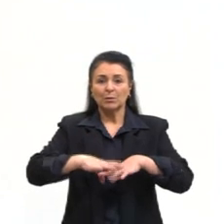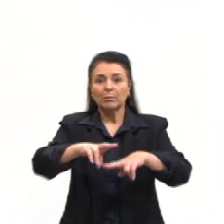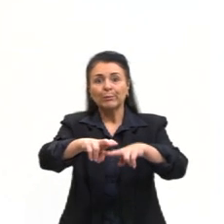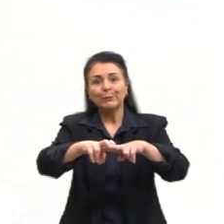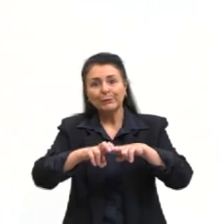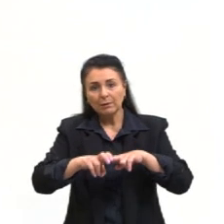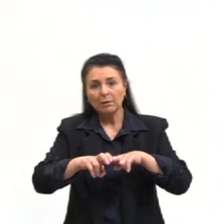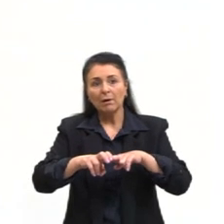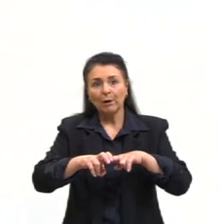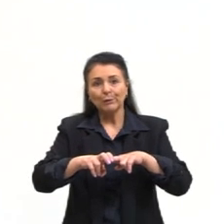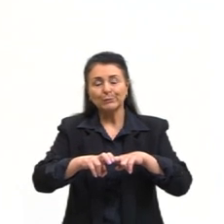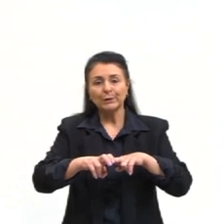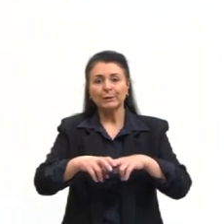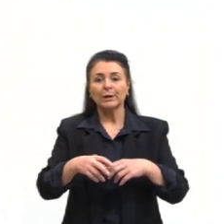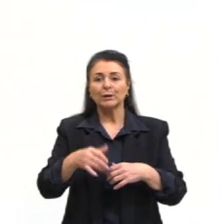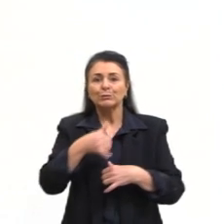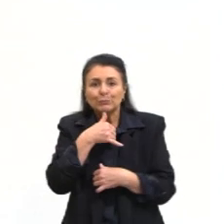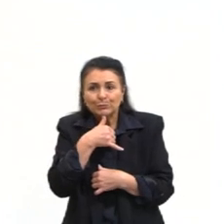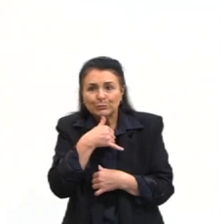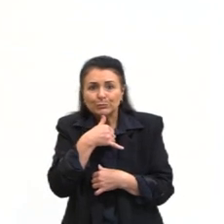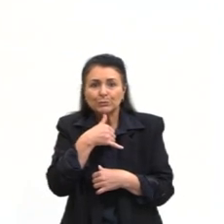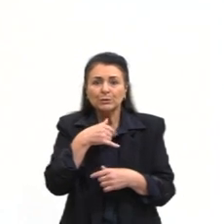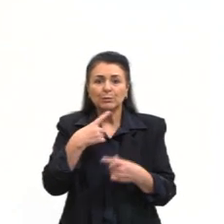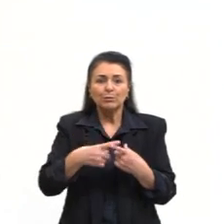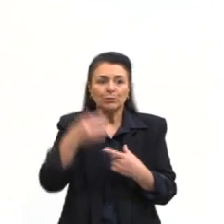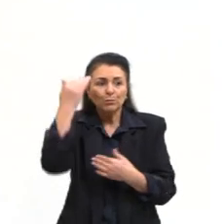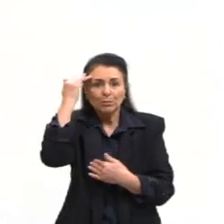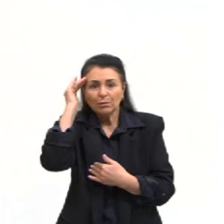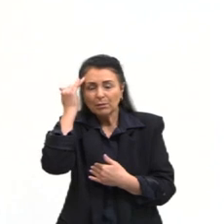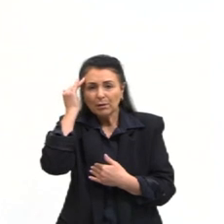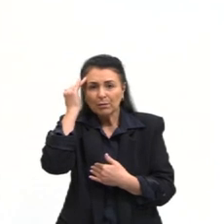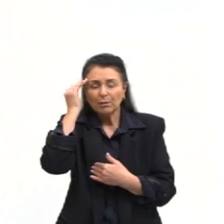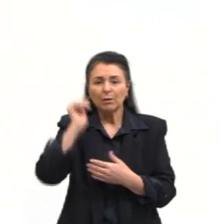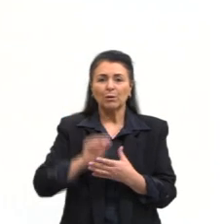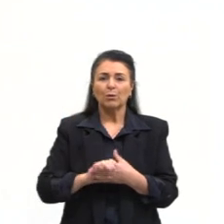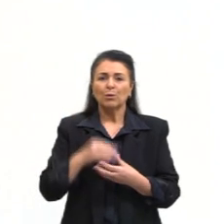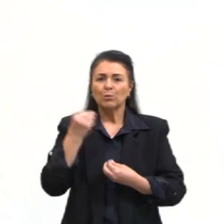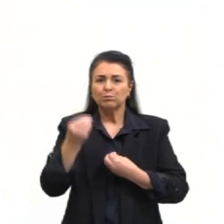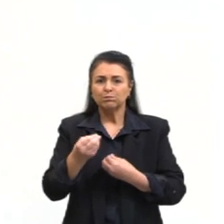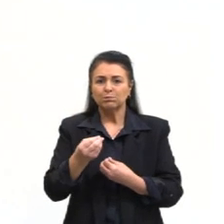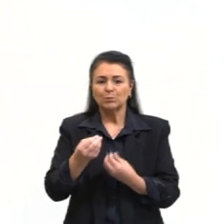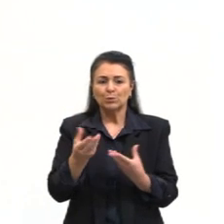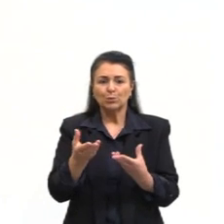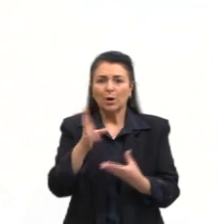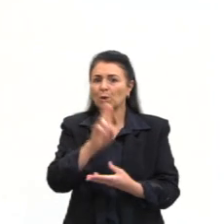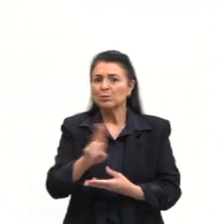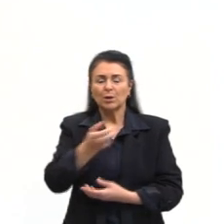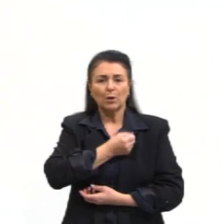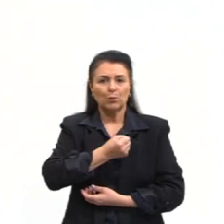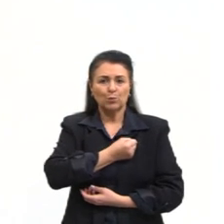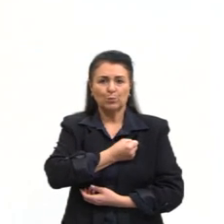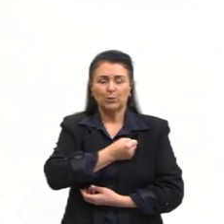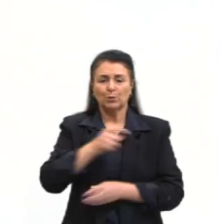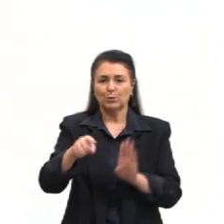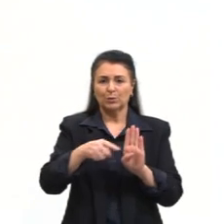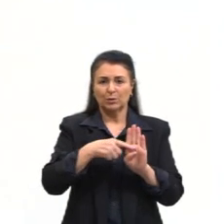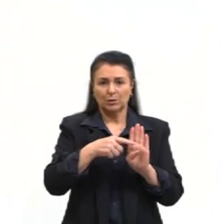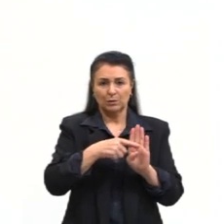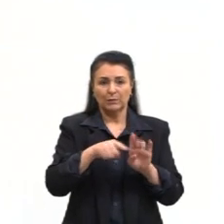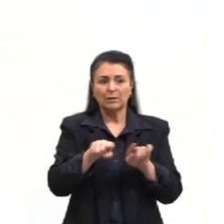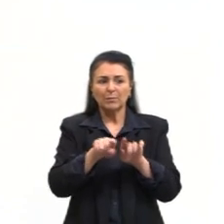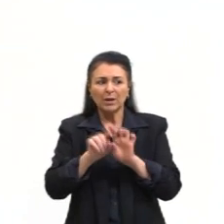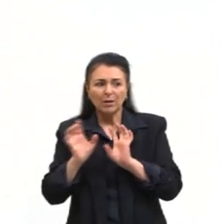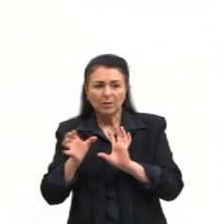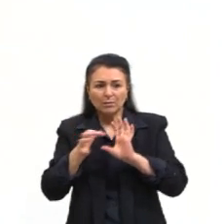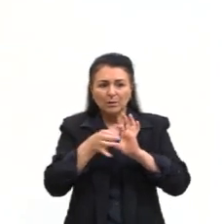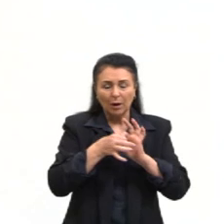frustração de não conseguir, então, entender a aplicação dos números negativos, ou mesmo associar a sua realidade, principalmente